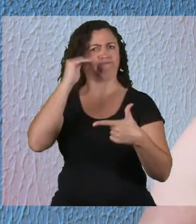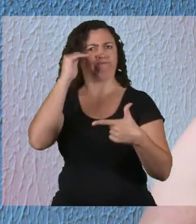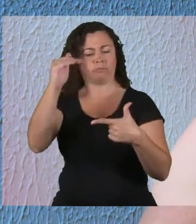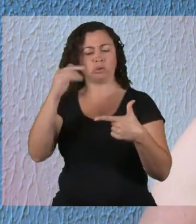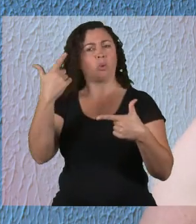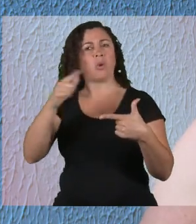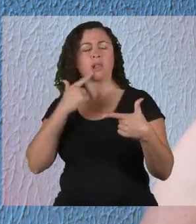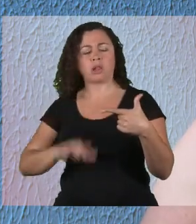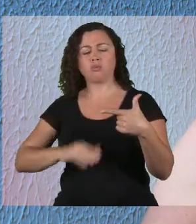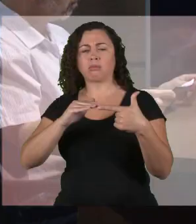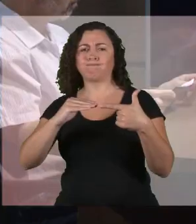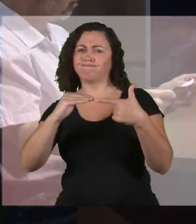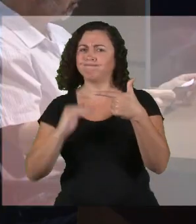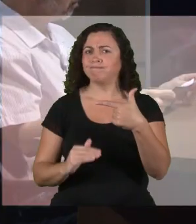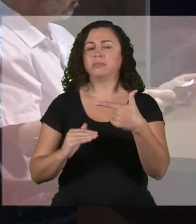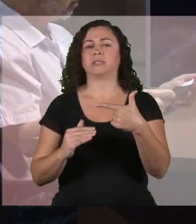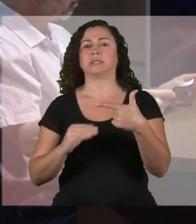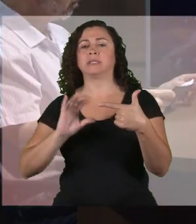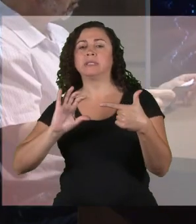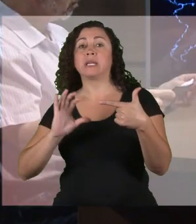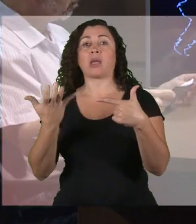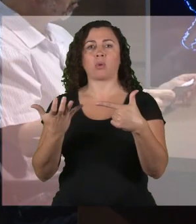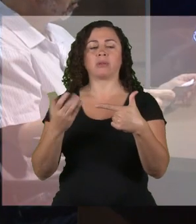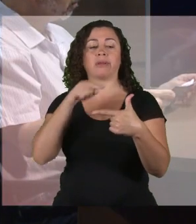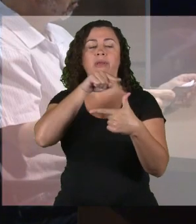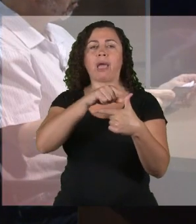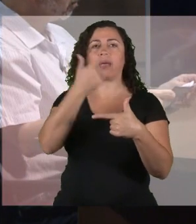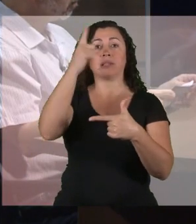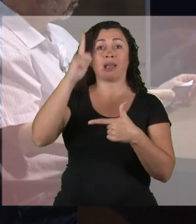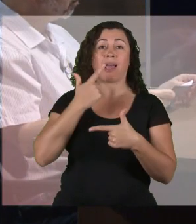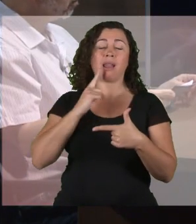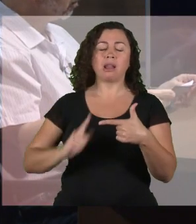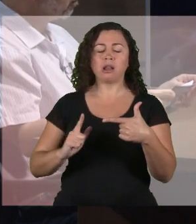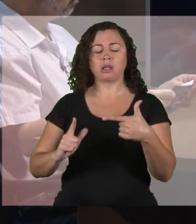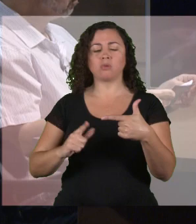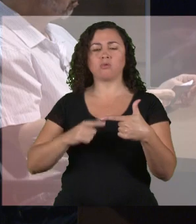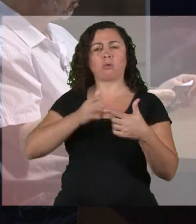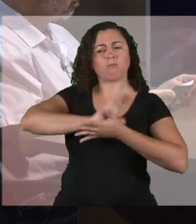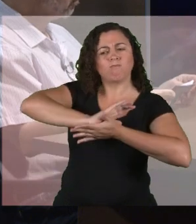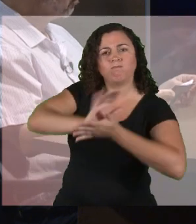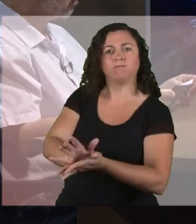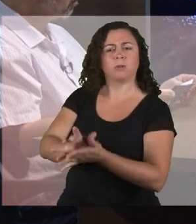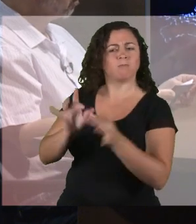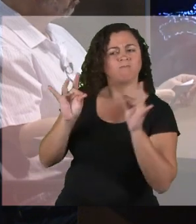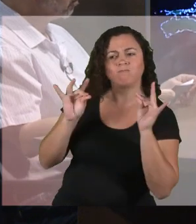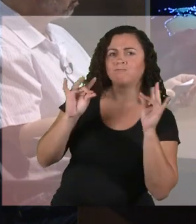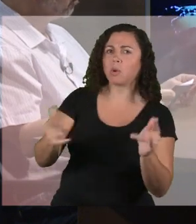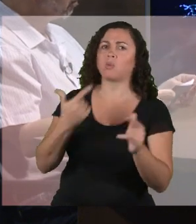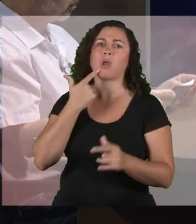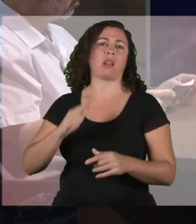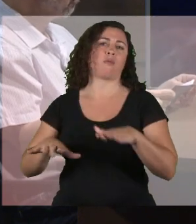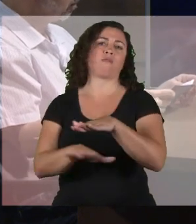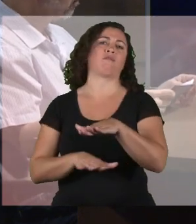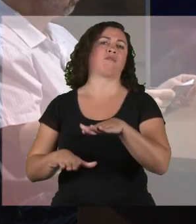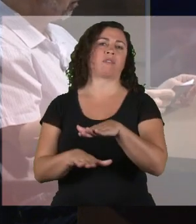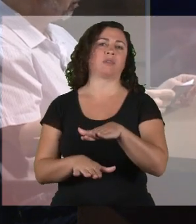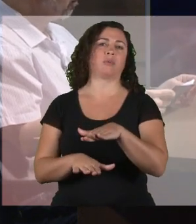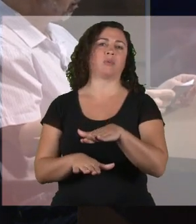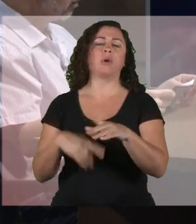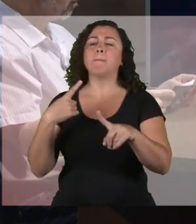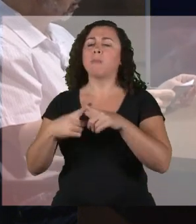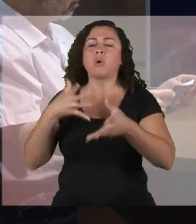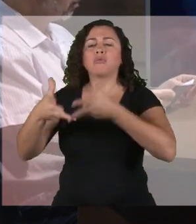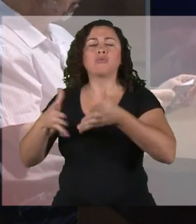não prestigiadas, coabitam com língua de prestígio, a tendência é a perda, é a morte da língua.